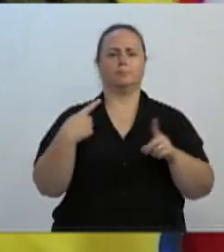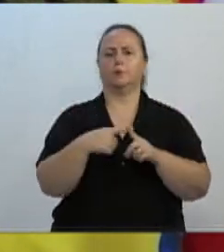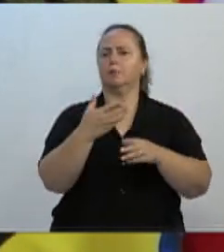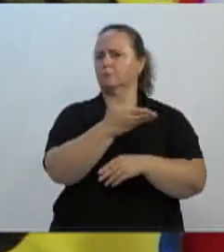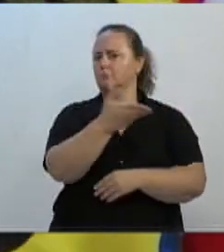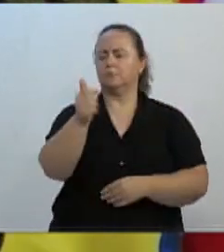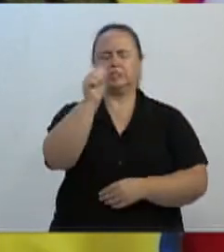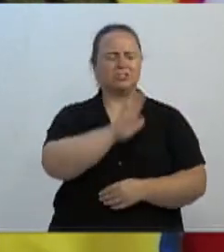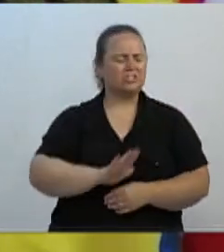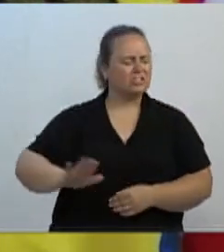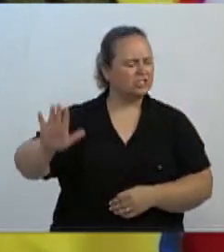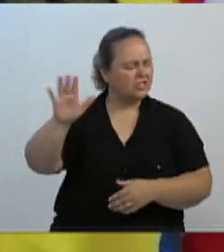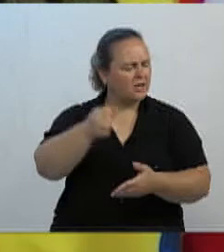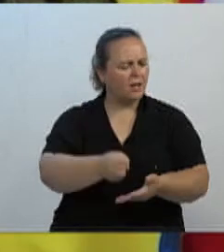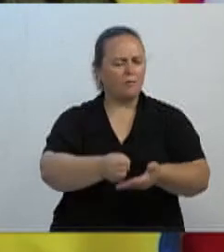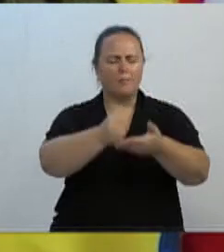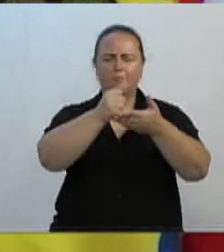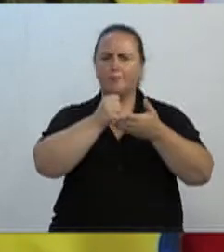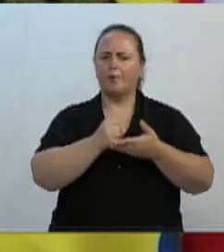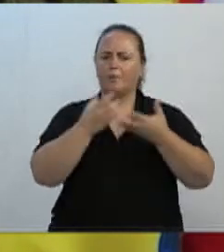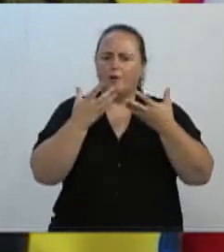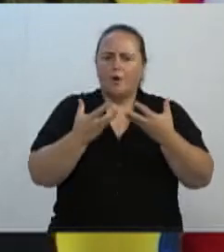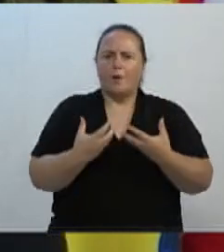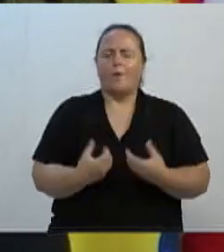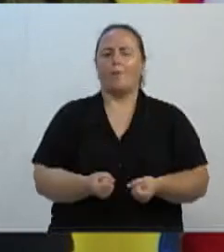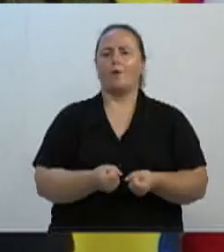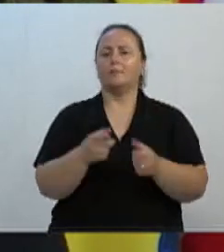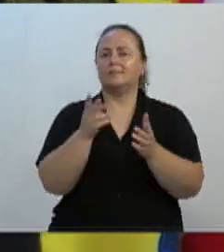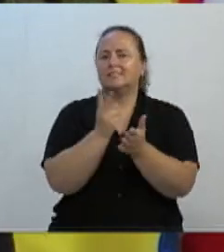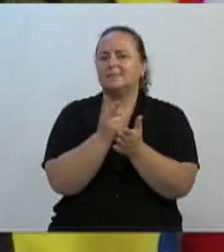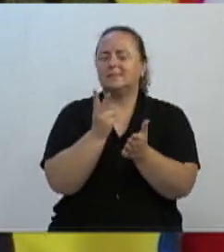nos apoiam, e estão sempre conosco nos pleitos,